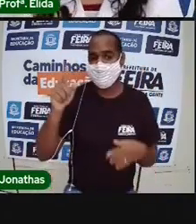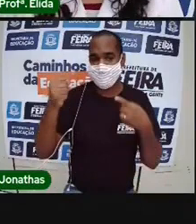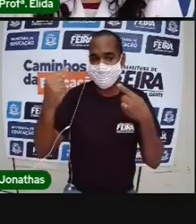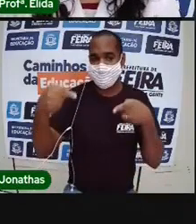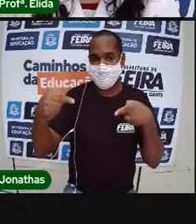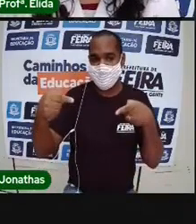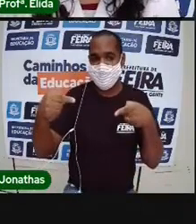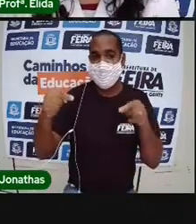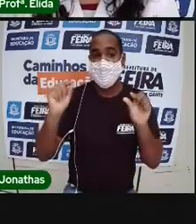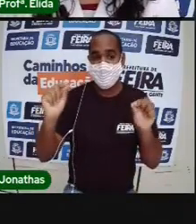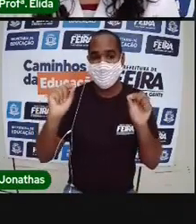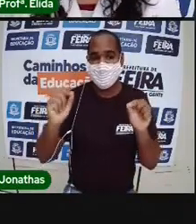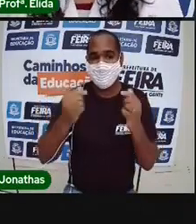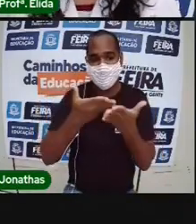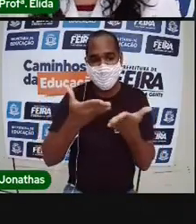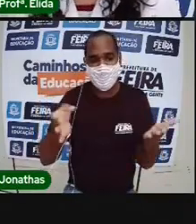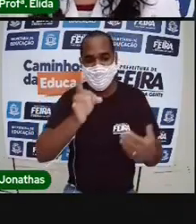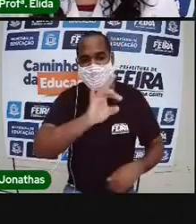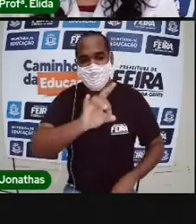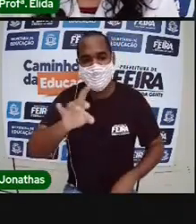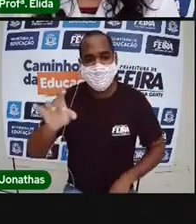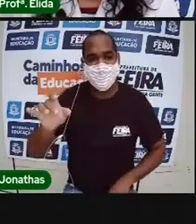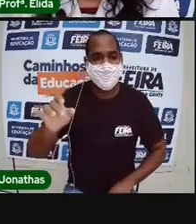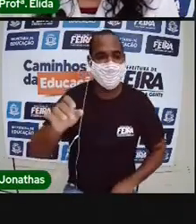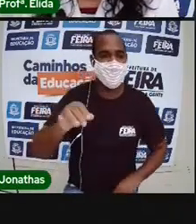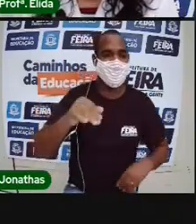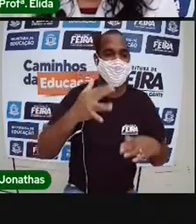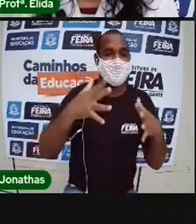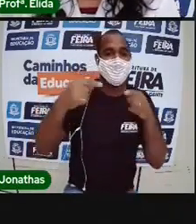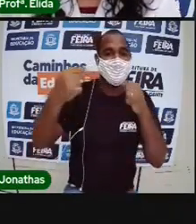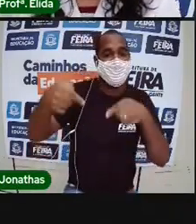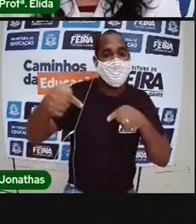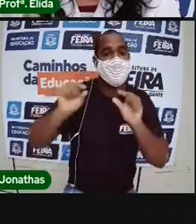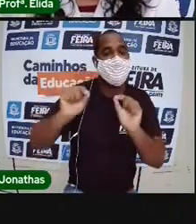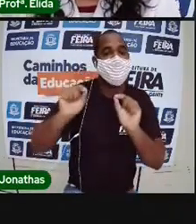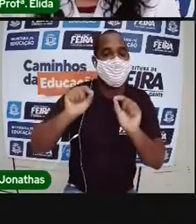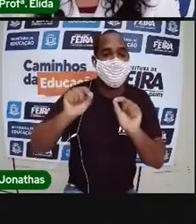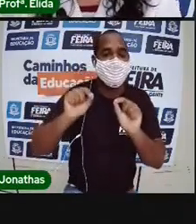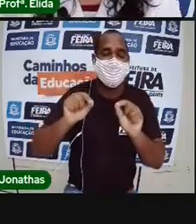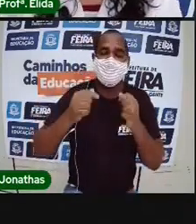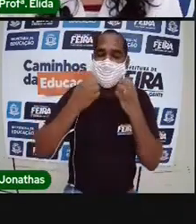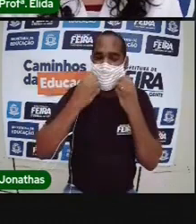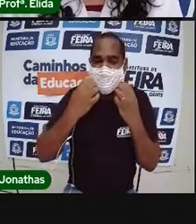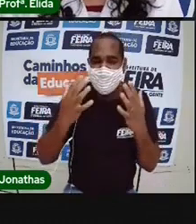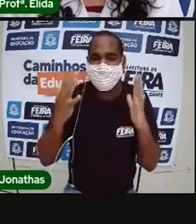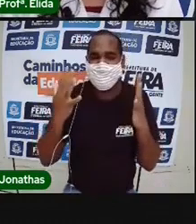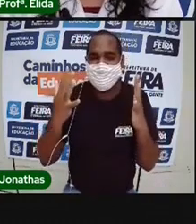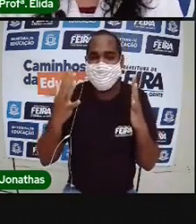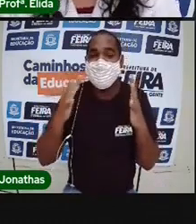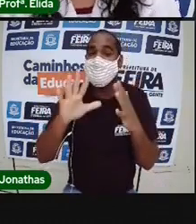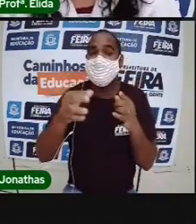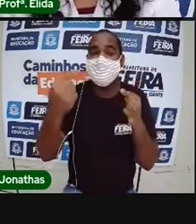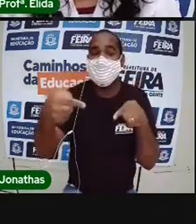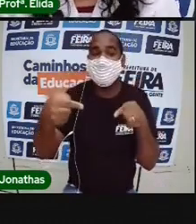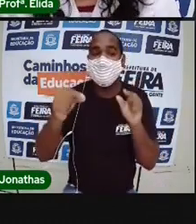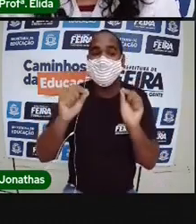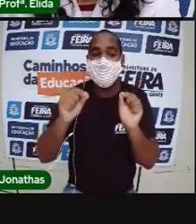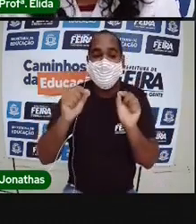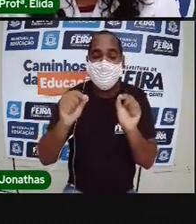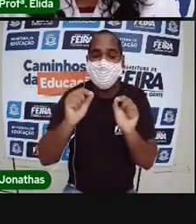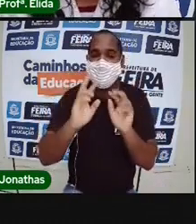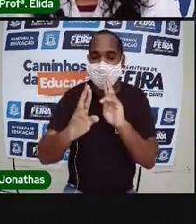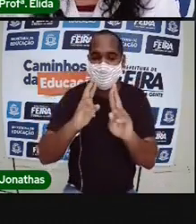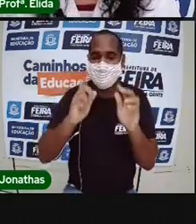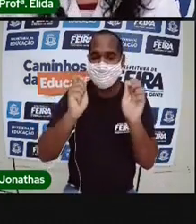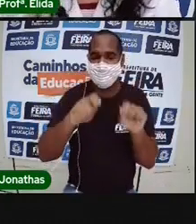desafio para você. Quem é que não gosta de um desafio? Muito bem. Só que esse desafio você não vai responder